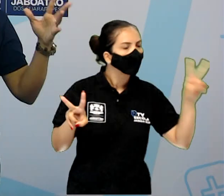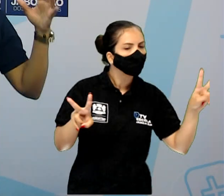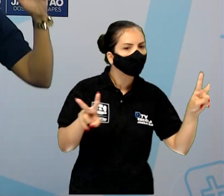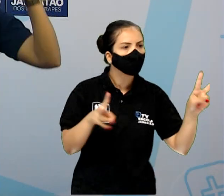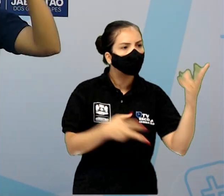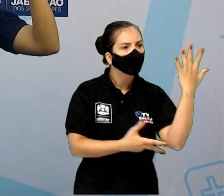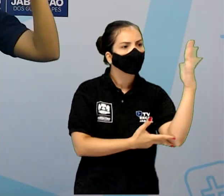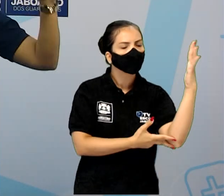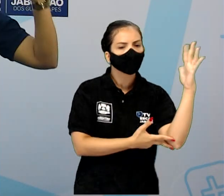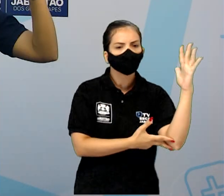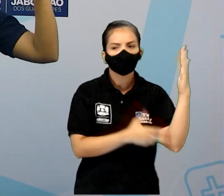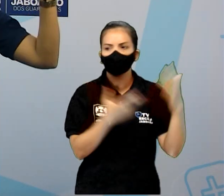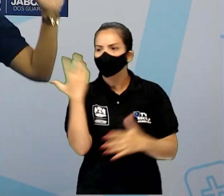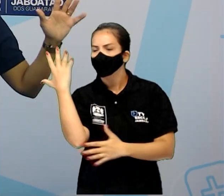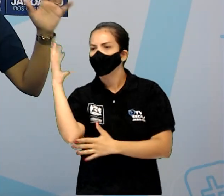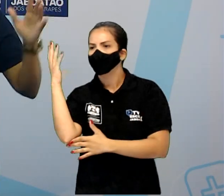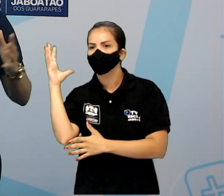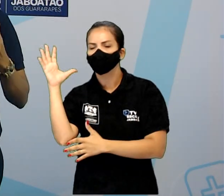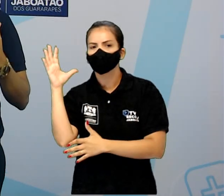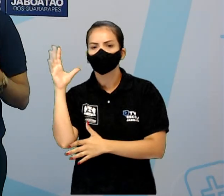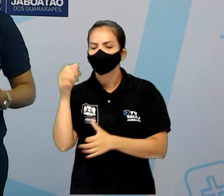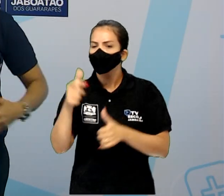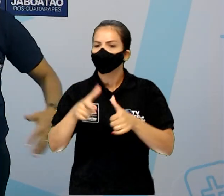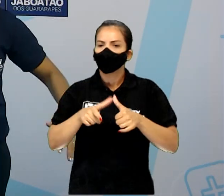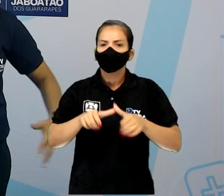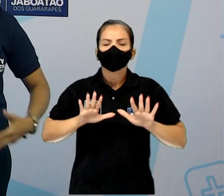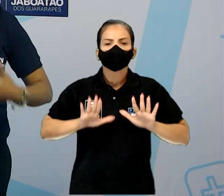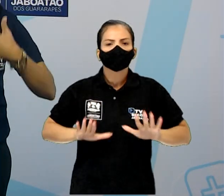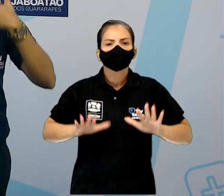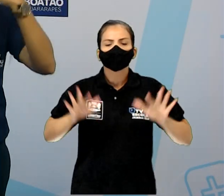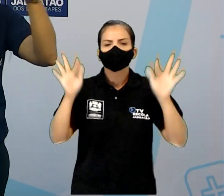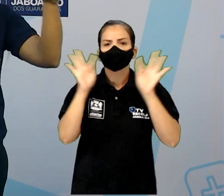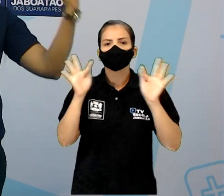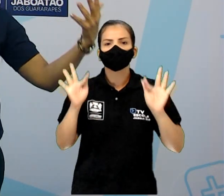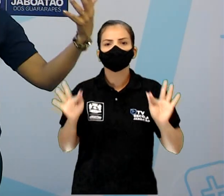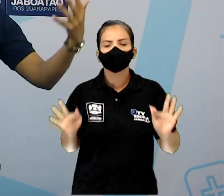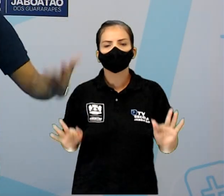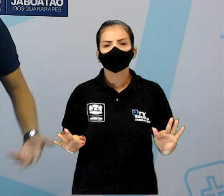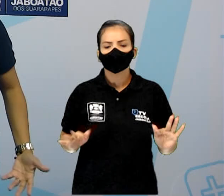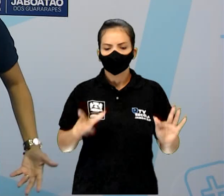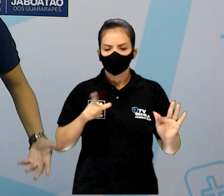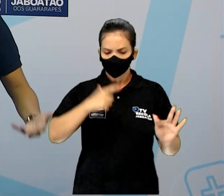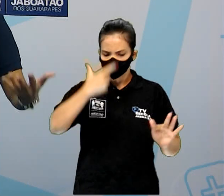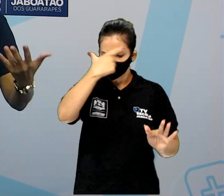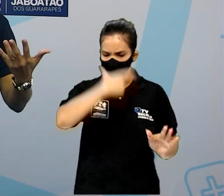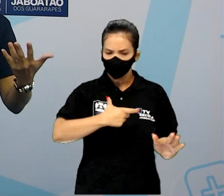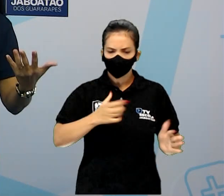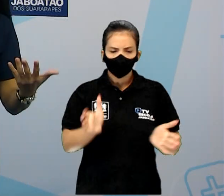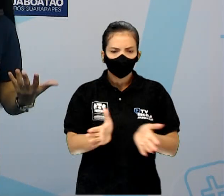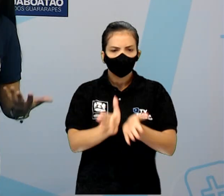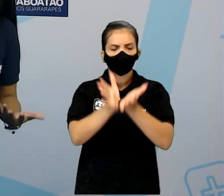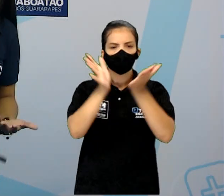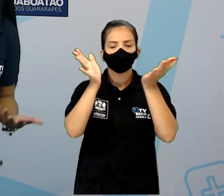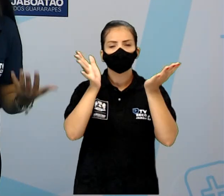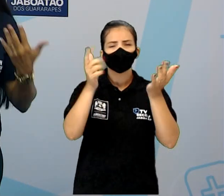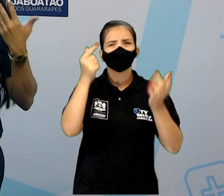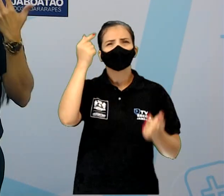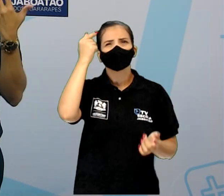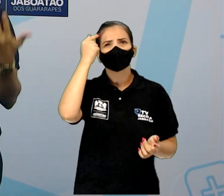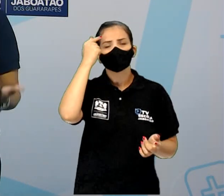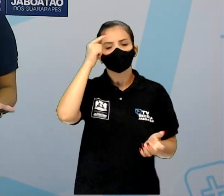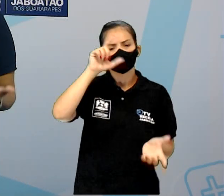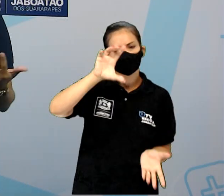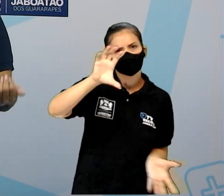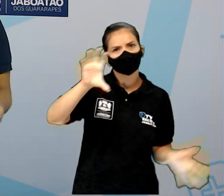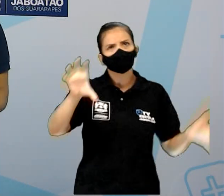estaria lá do mesmo jeito, seria feliz. Mas ele tinha tanta coisa maravilhosa que ele precisou de ficar de cabeça para baixo, para